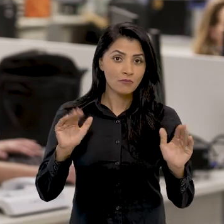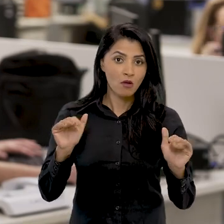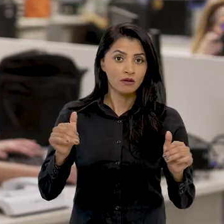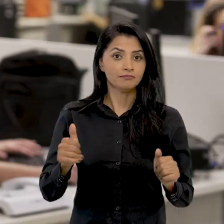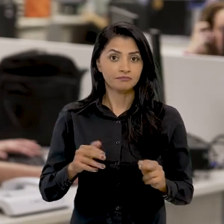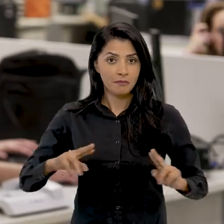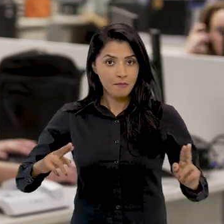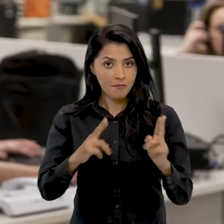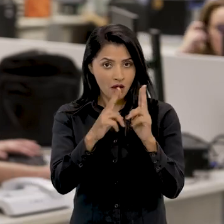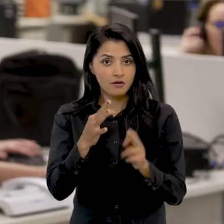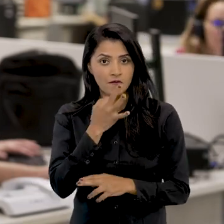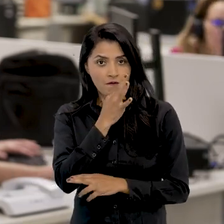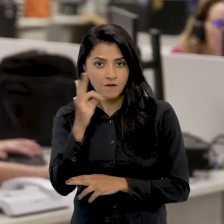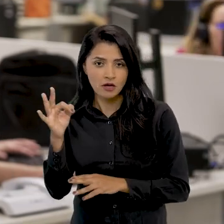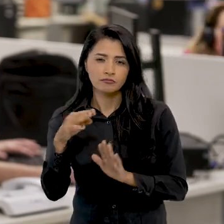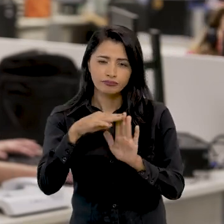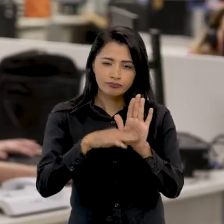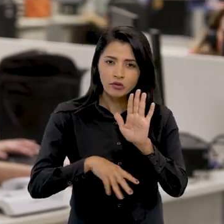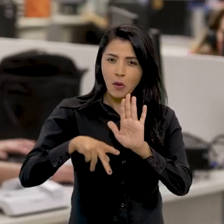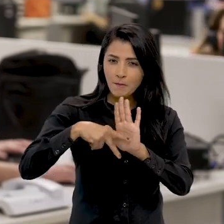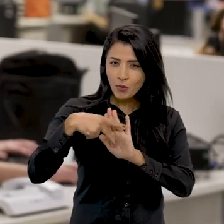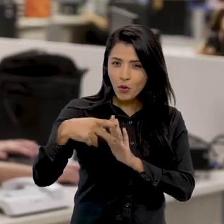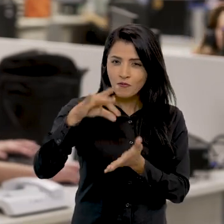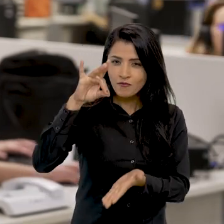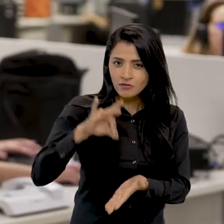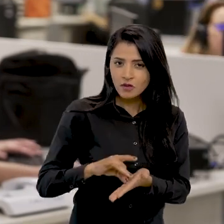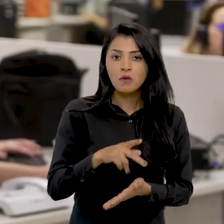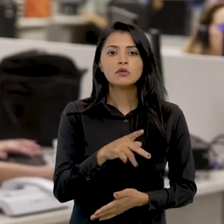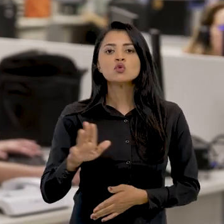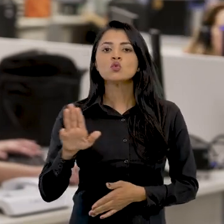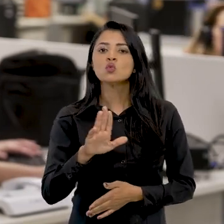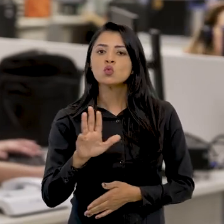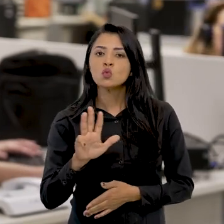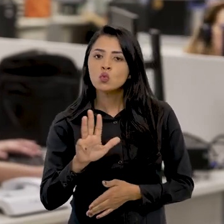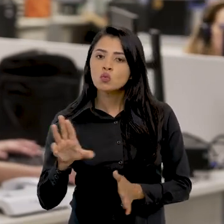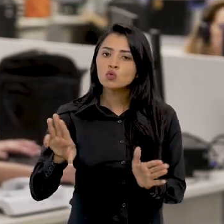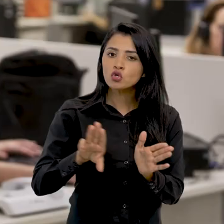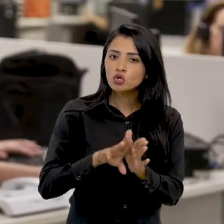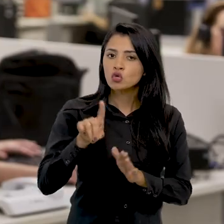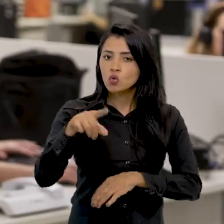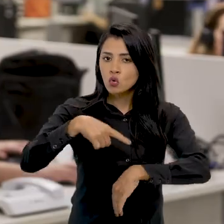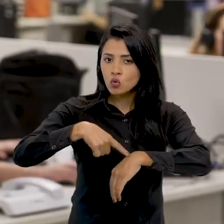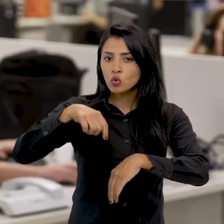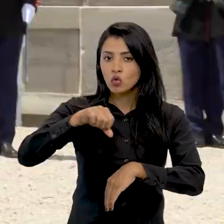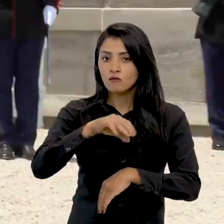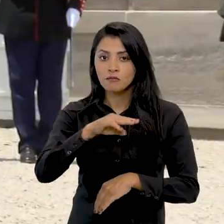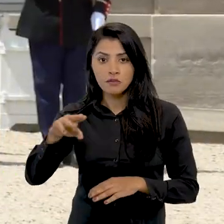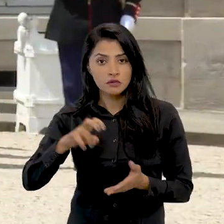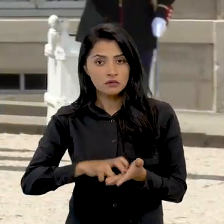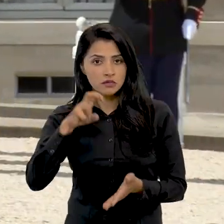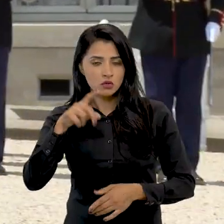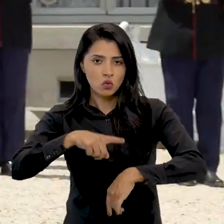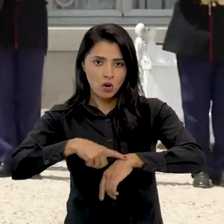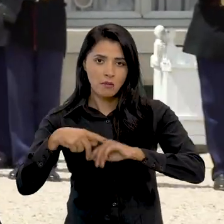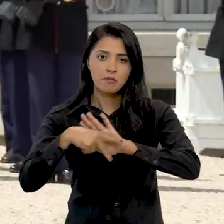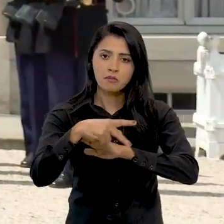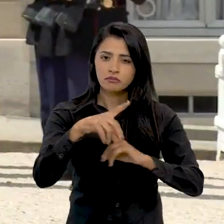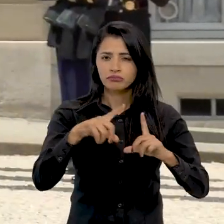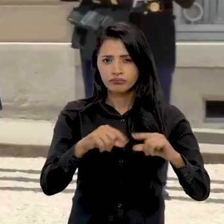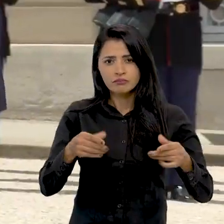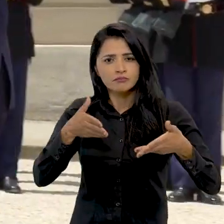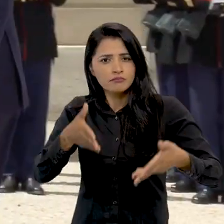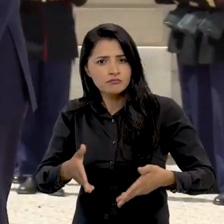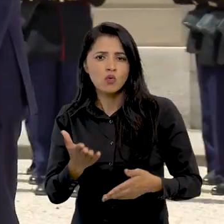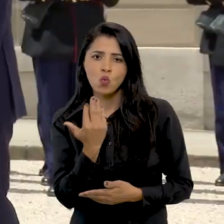Em Paris, na França, cumprindo a agenda oficial, o presidente Lula chegou por volta de 9h30 da manhã, horário de Brasília, para participar de um almoço